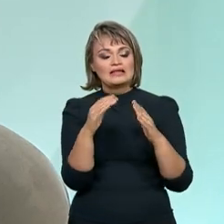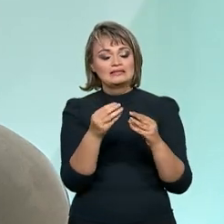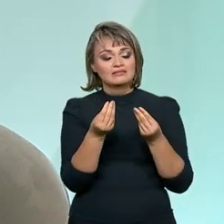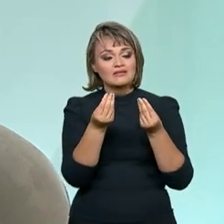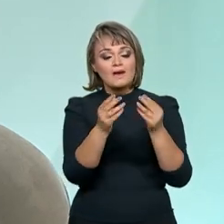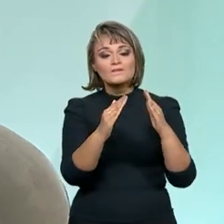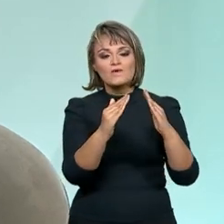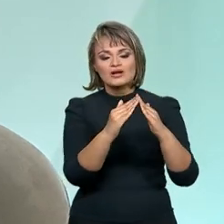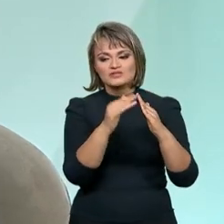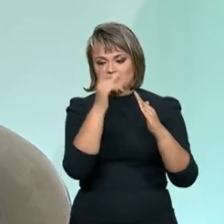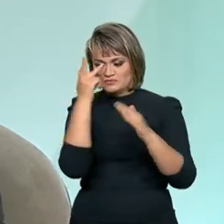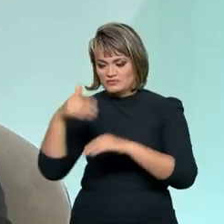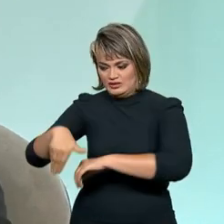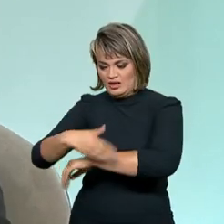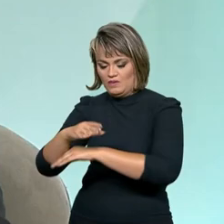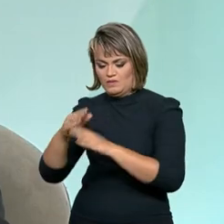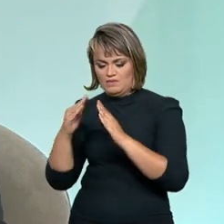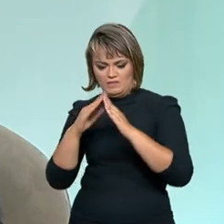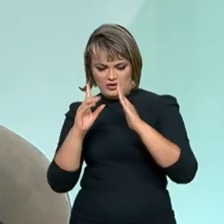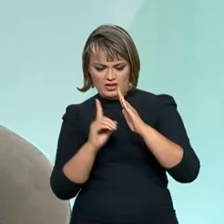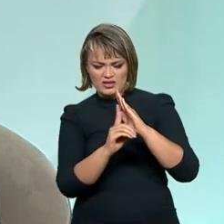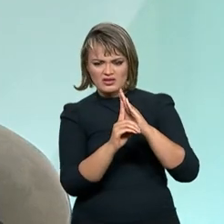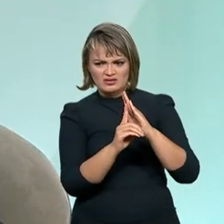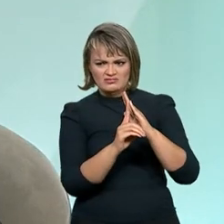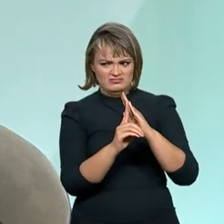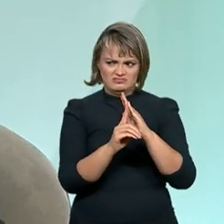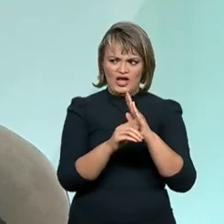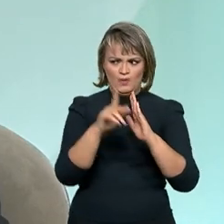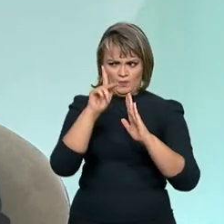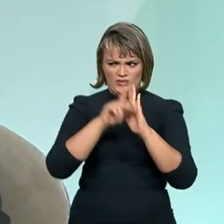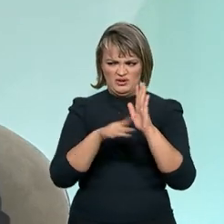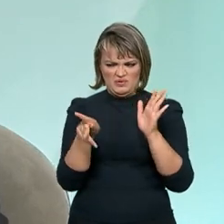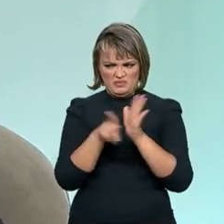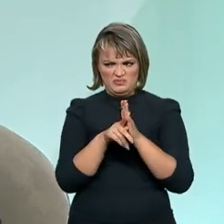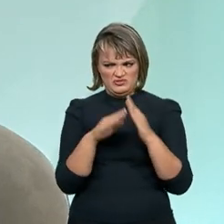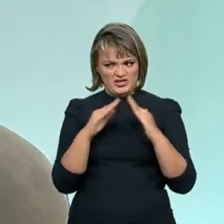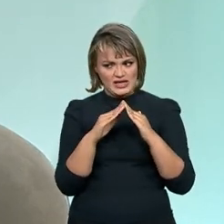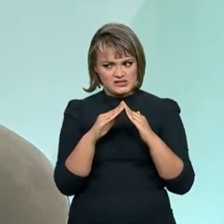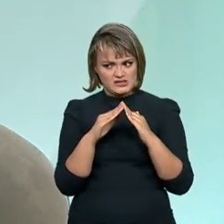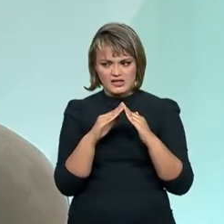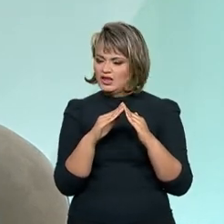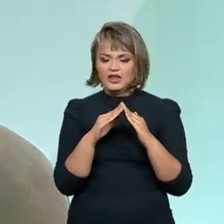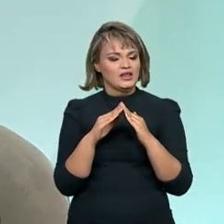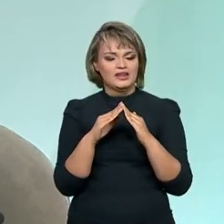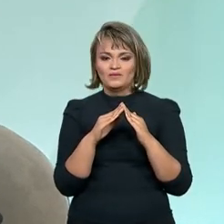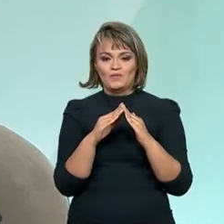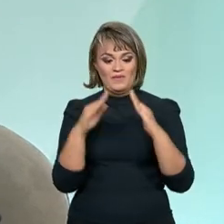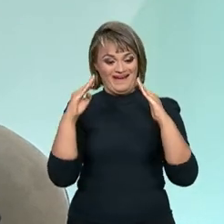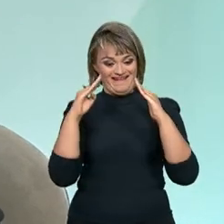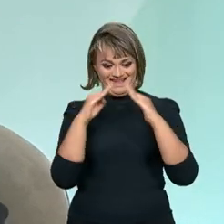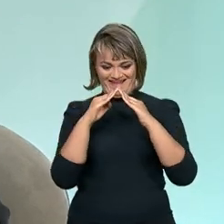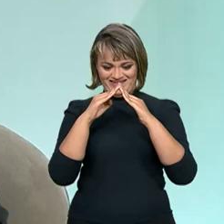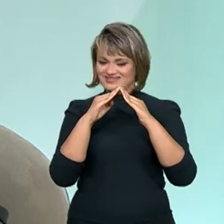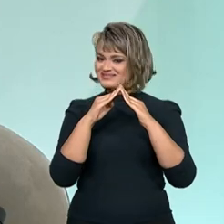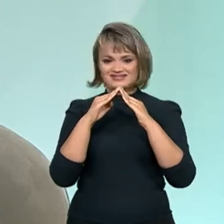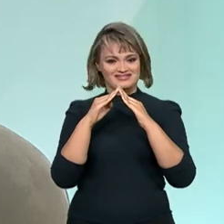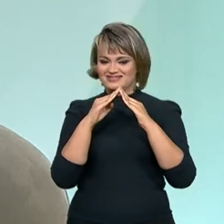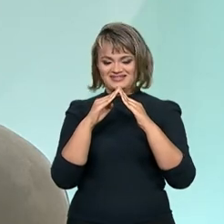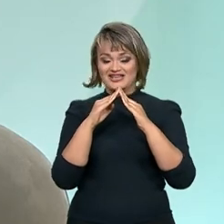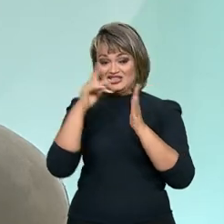a população de rua. Ora, mas moradia não seria um programa habitacional? Não é a casa propriamente. É uma